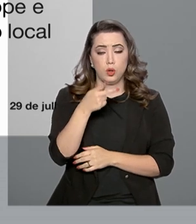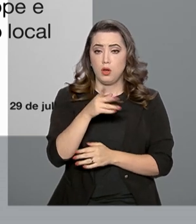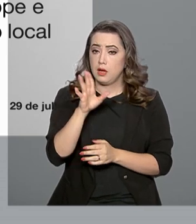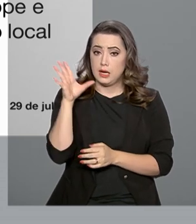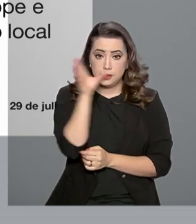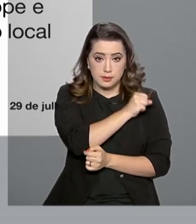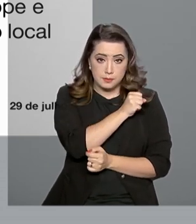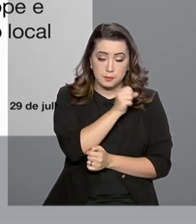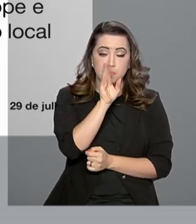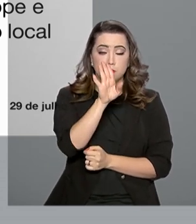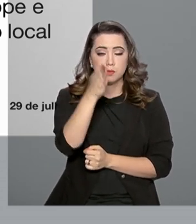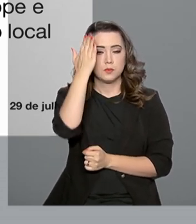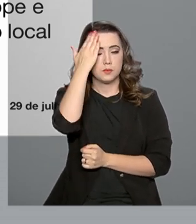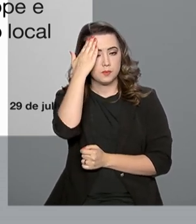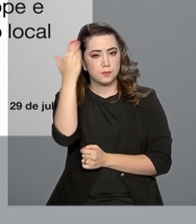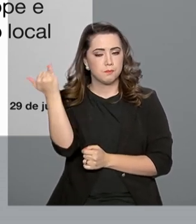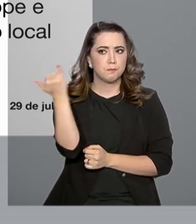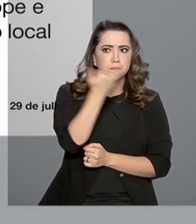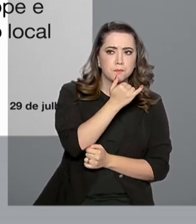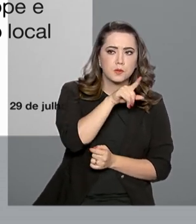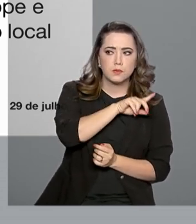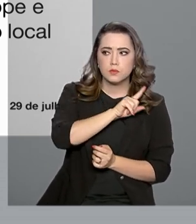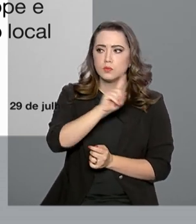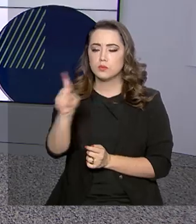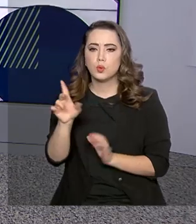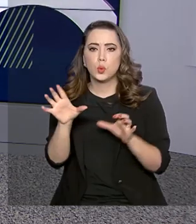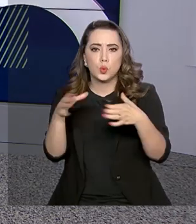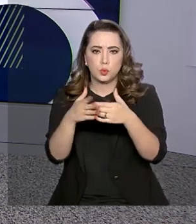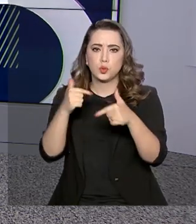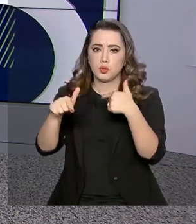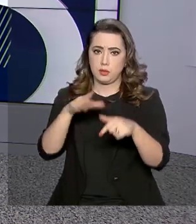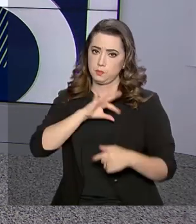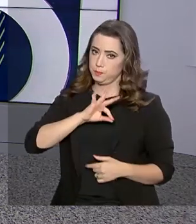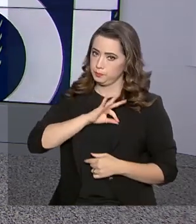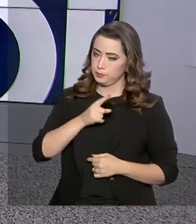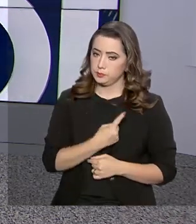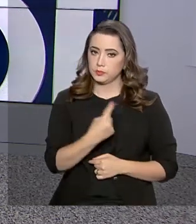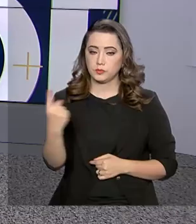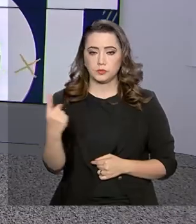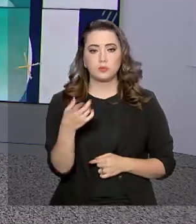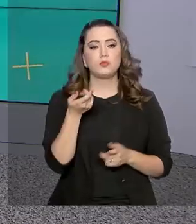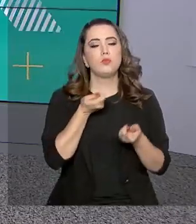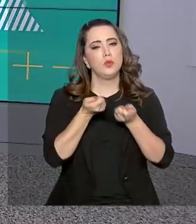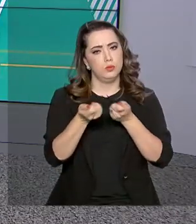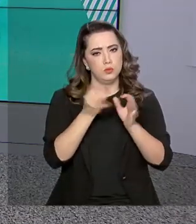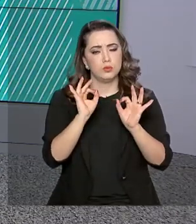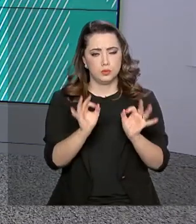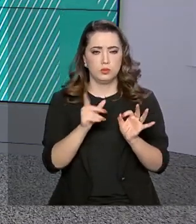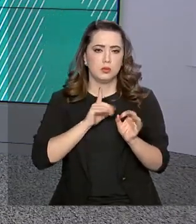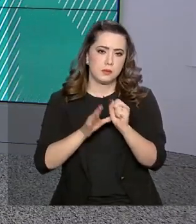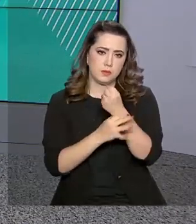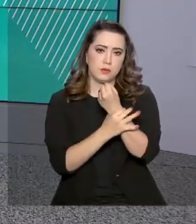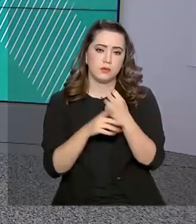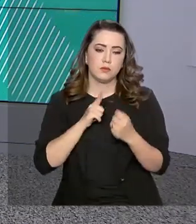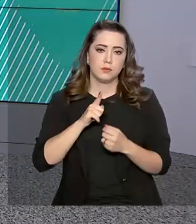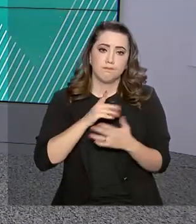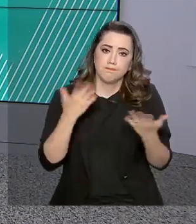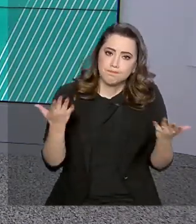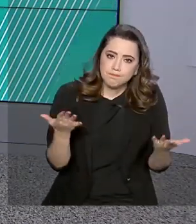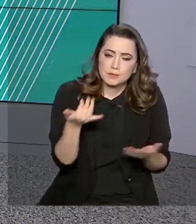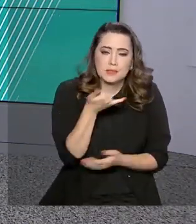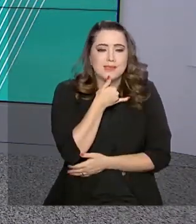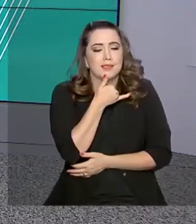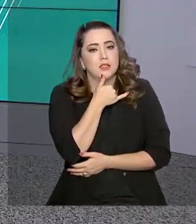invasão e que todas as providências serão tomadas. Segundo ele, a situação está controlada. O ministro lamentou a